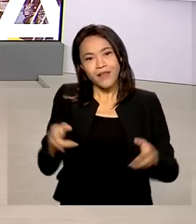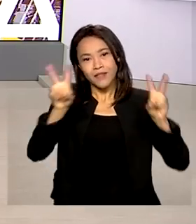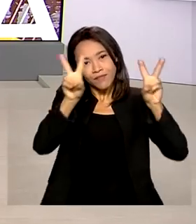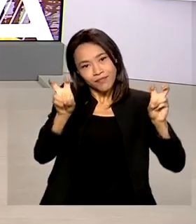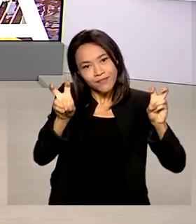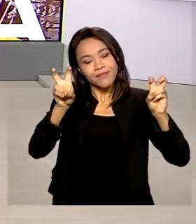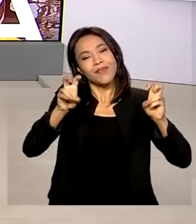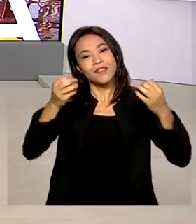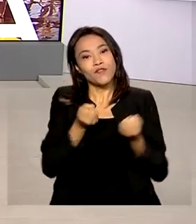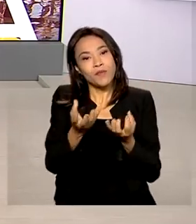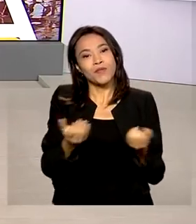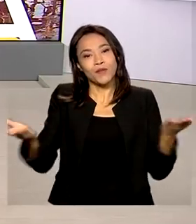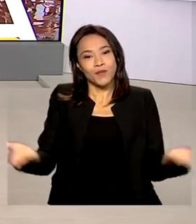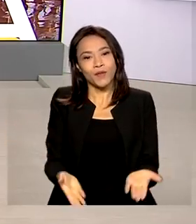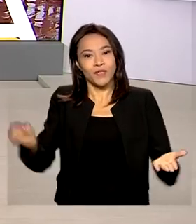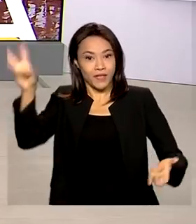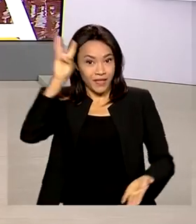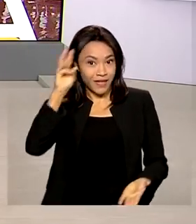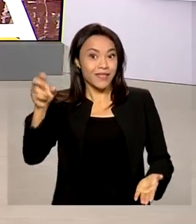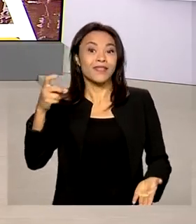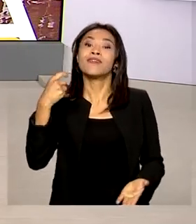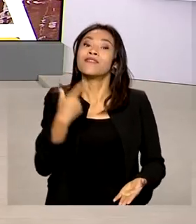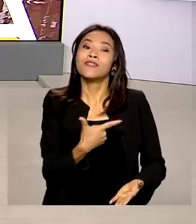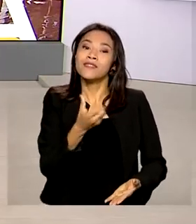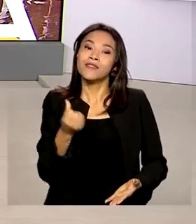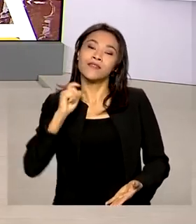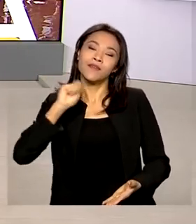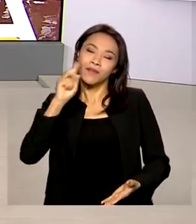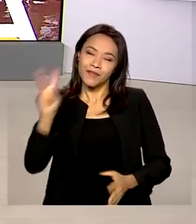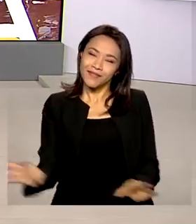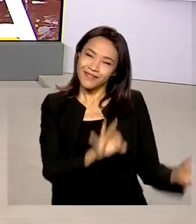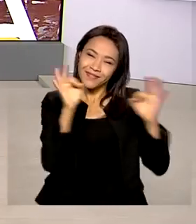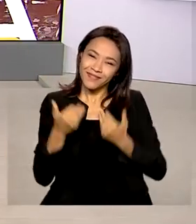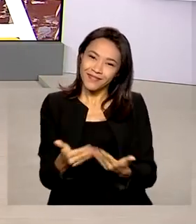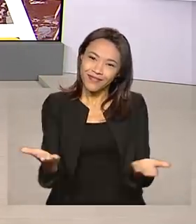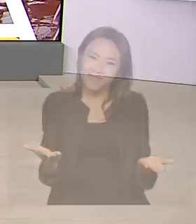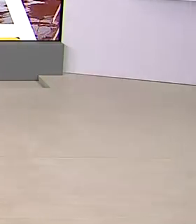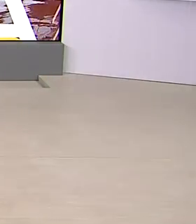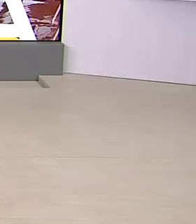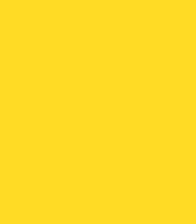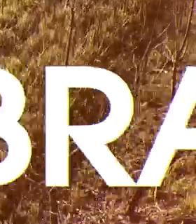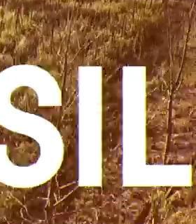terça-feira, 26 de abril. Fique com a gente, o Brasil em Dia já está no ar.